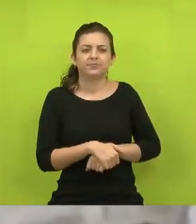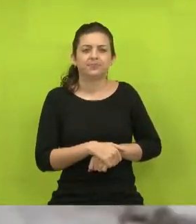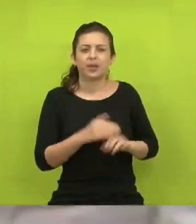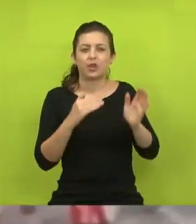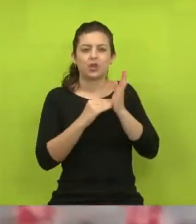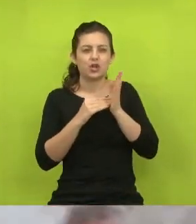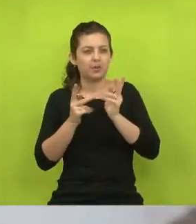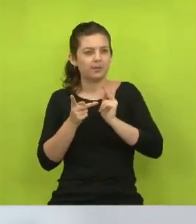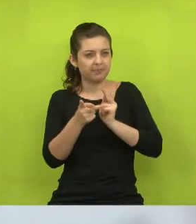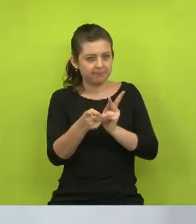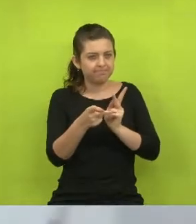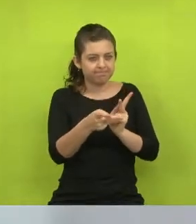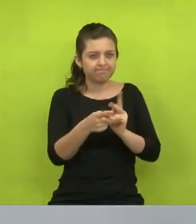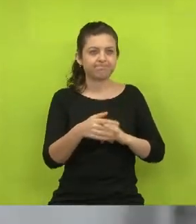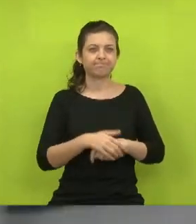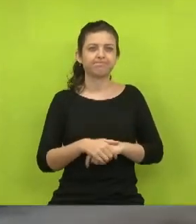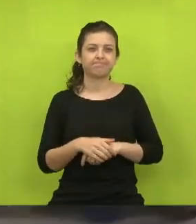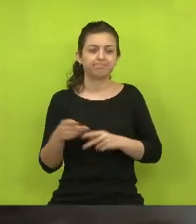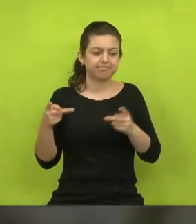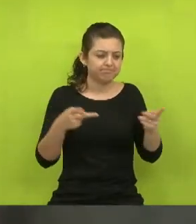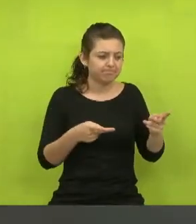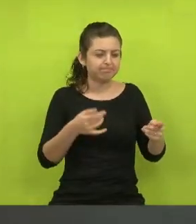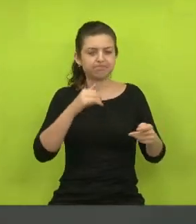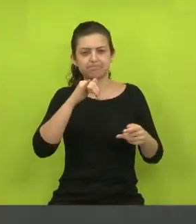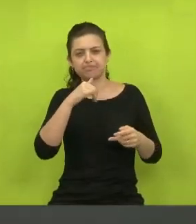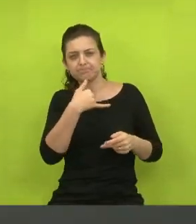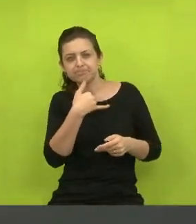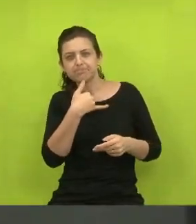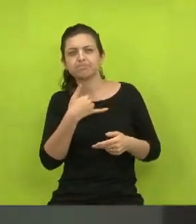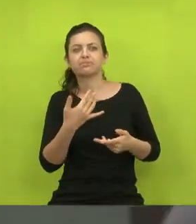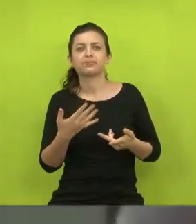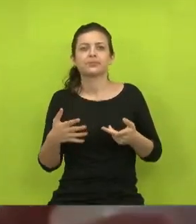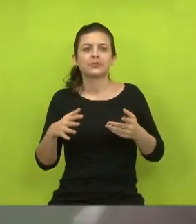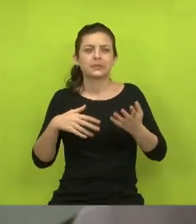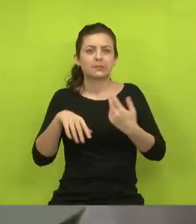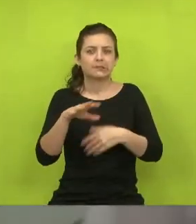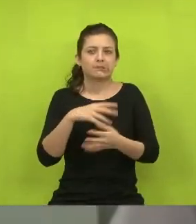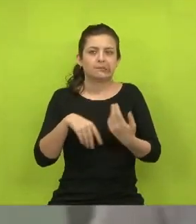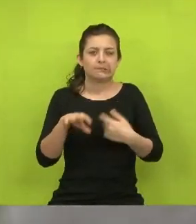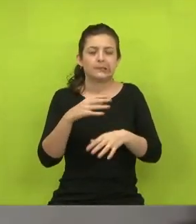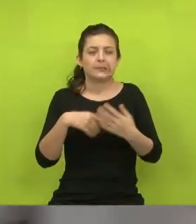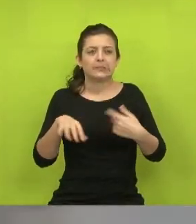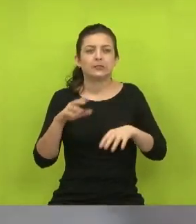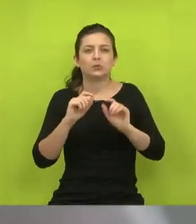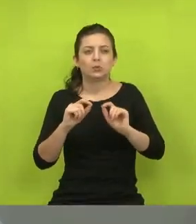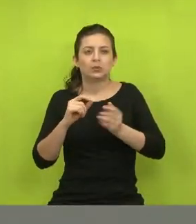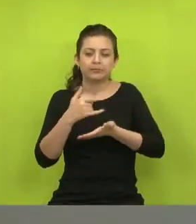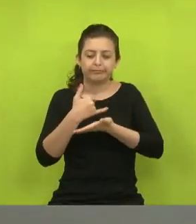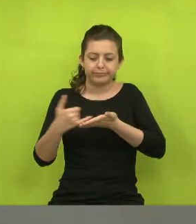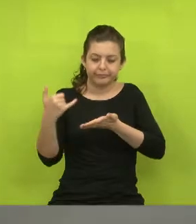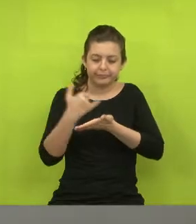visita que nós tivemos aqui. Aqui, infelizmente, virou uma cracolândia.